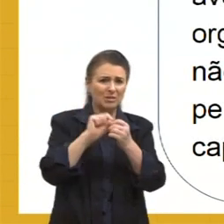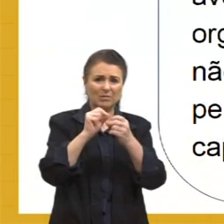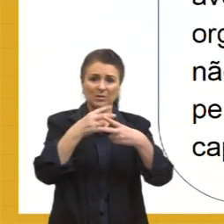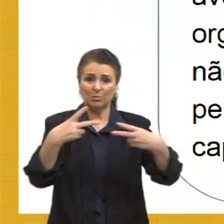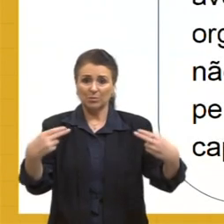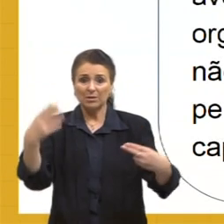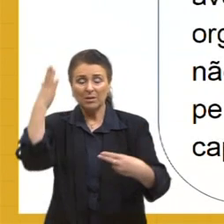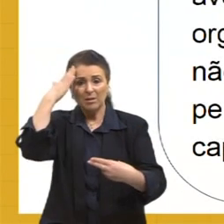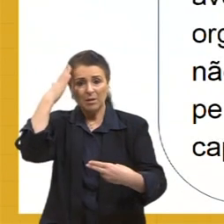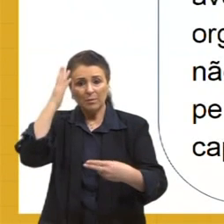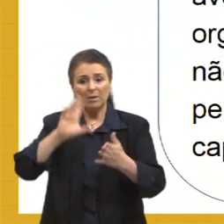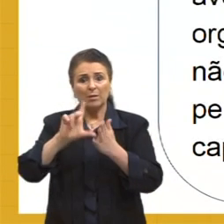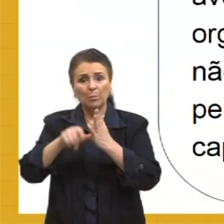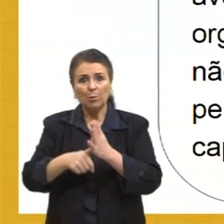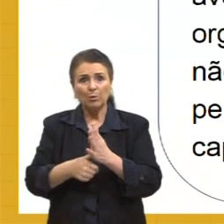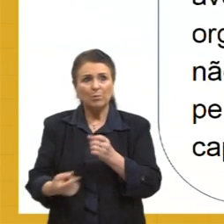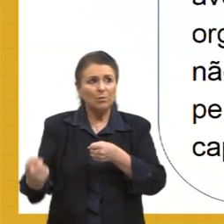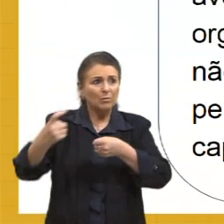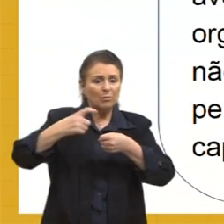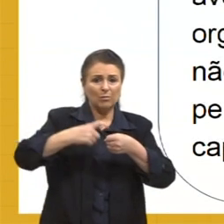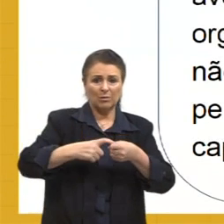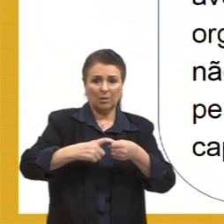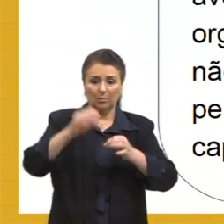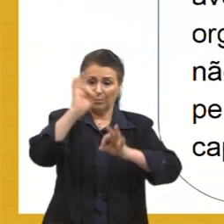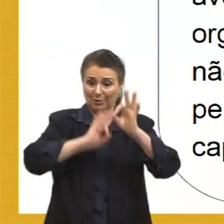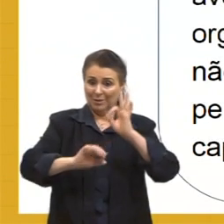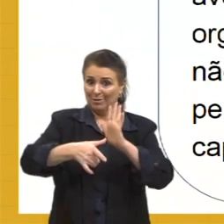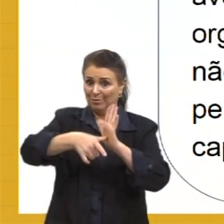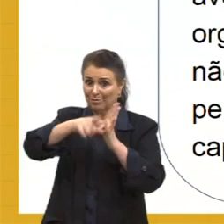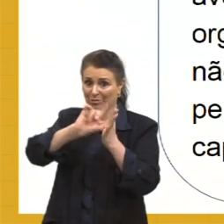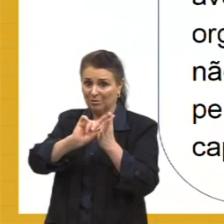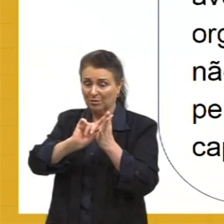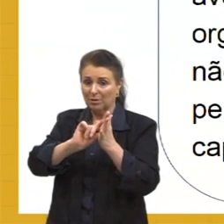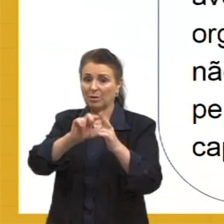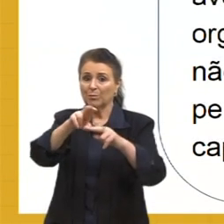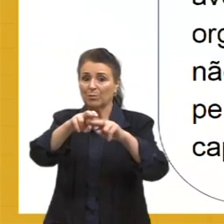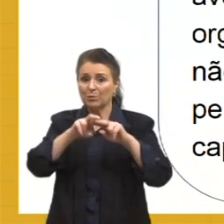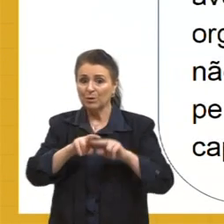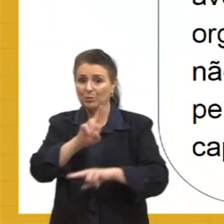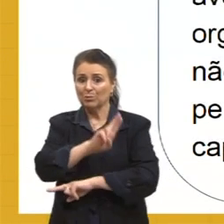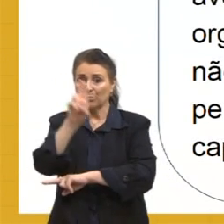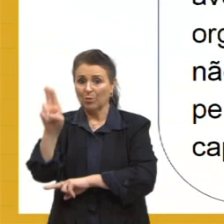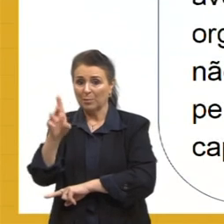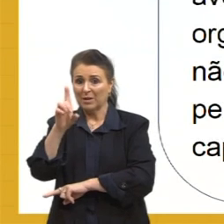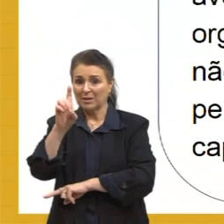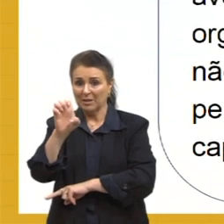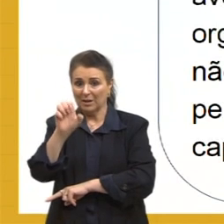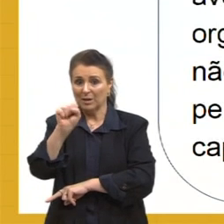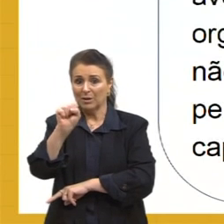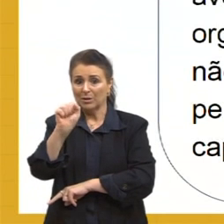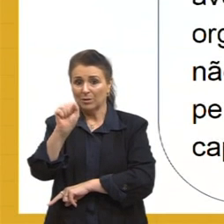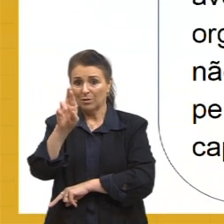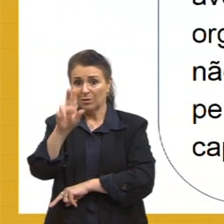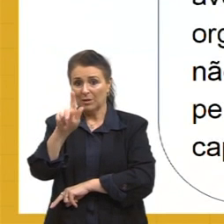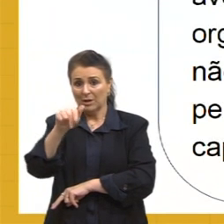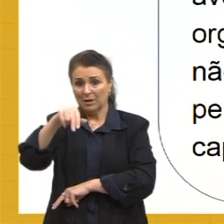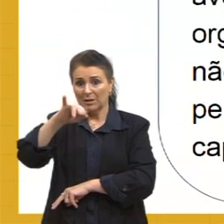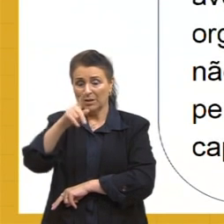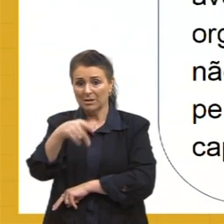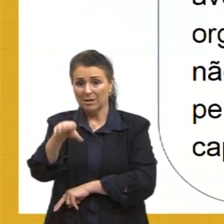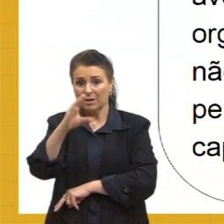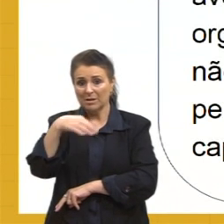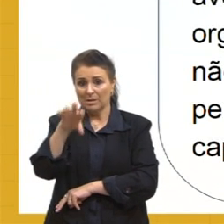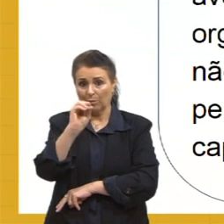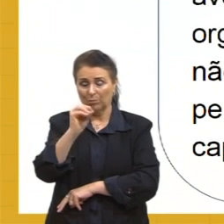depois para onde voltar, para a organização anterior. A isso eu prefiro chamar desorganização, pois não quero me confirmar no que